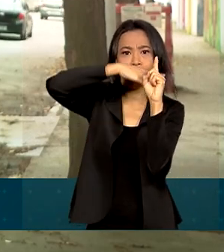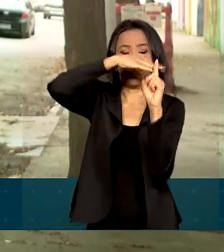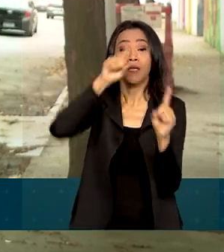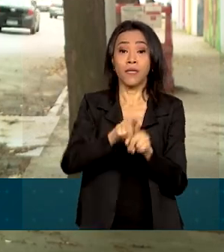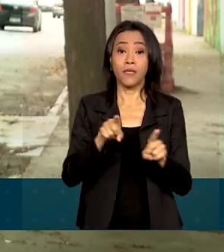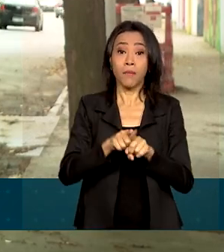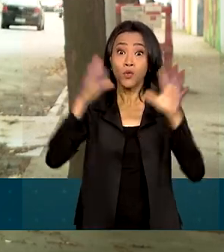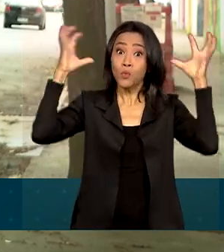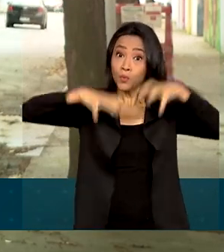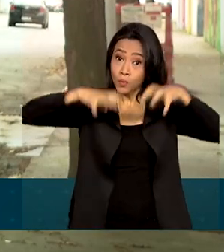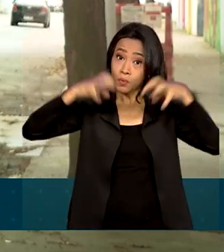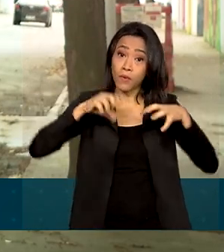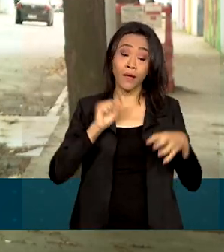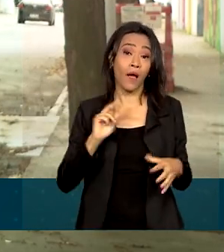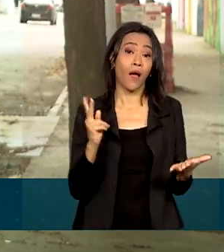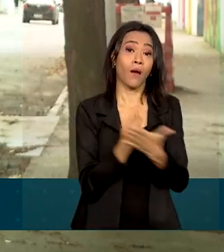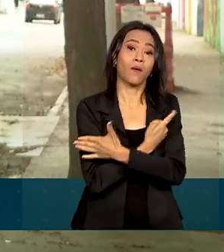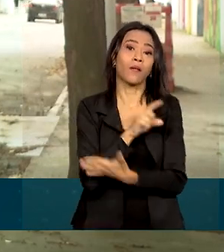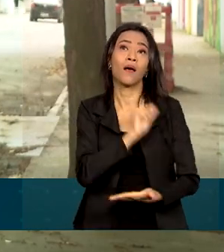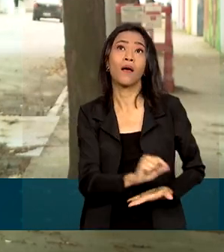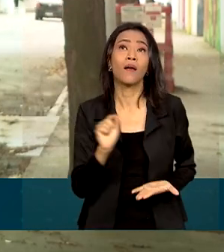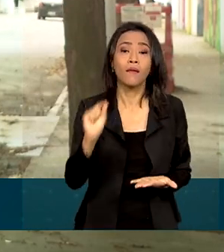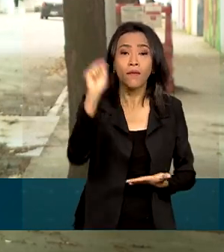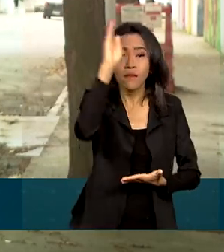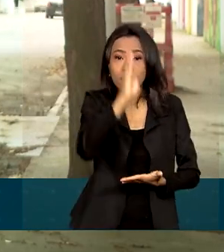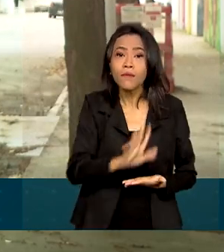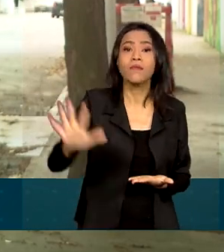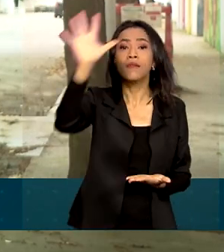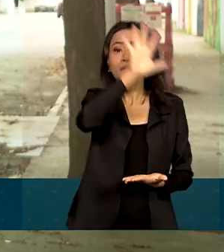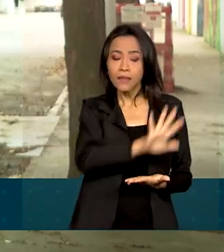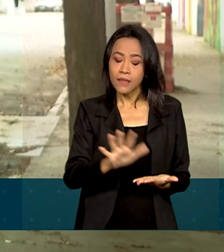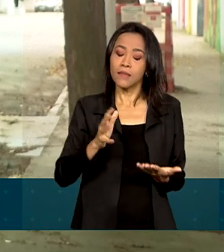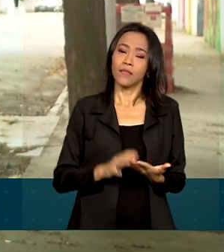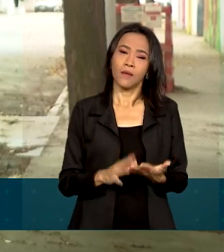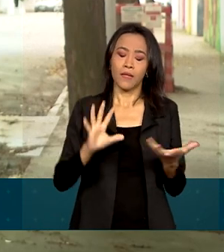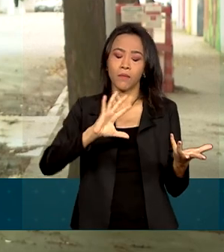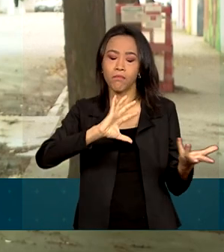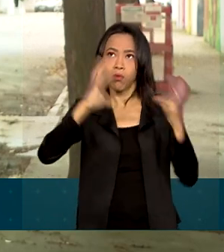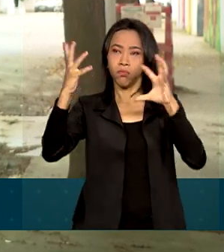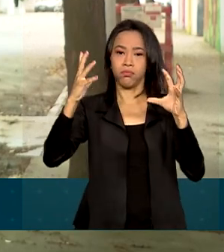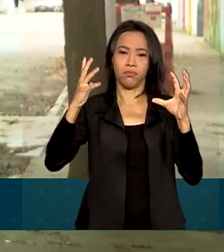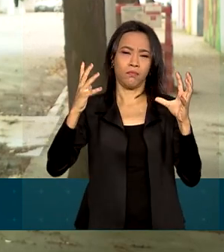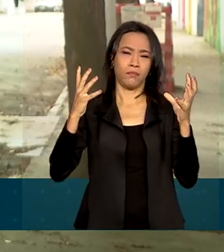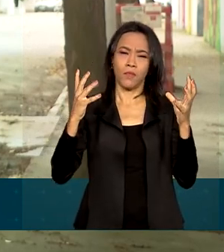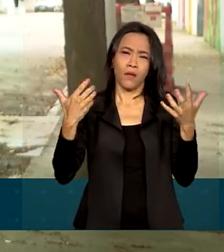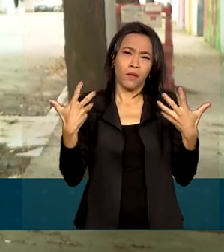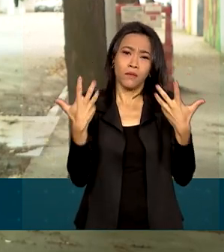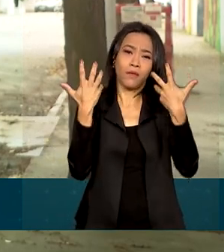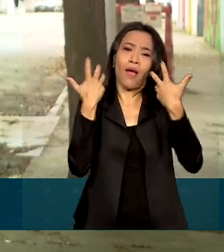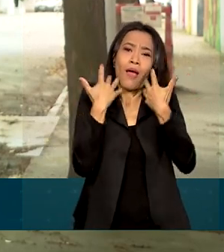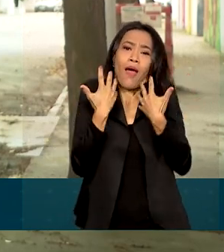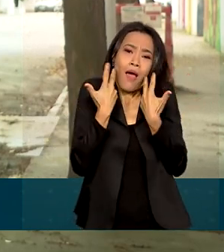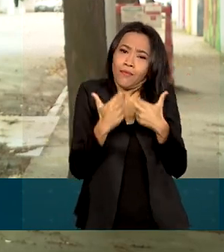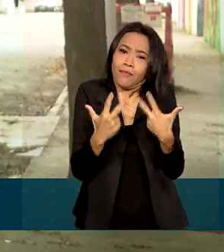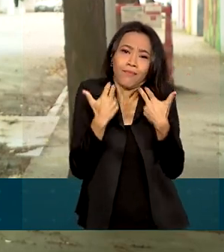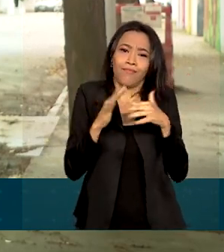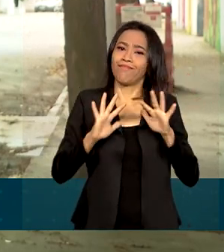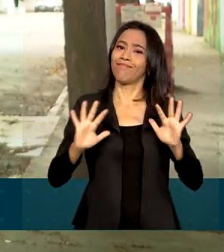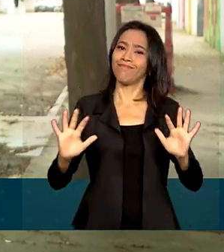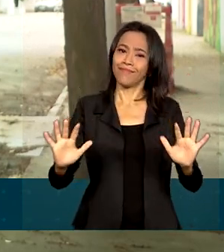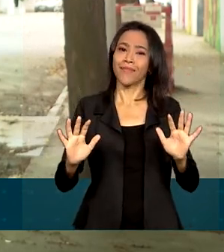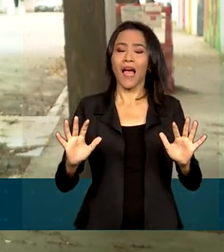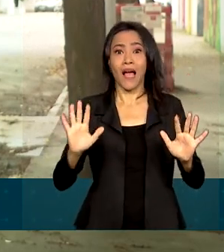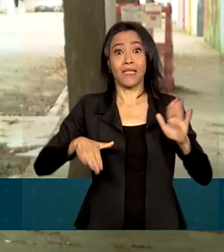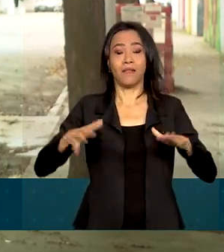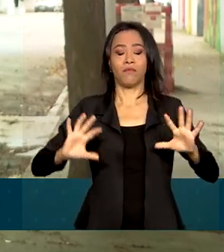todo o país. As mudanças bruscas nas condições de tempo fazem parte dessa estação. Às vezes, tem aquele